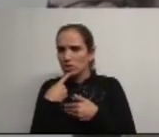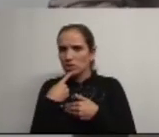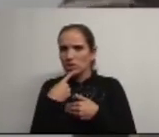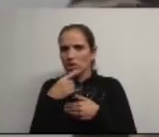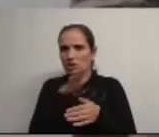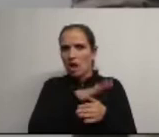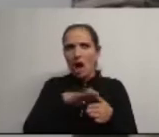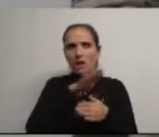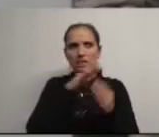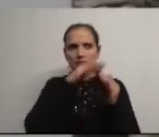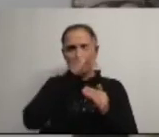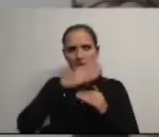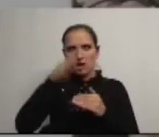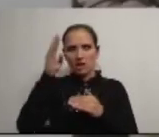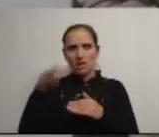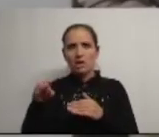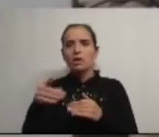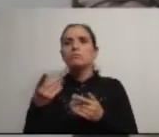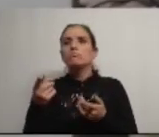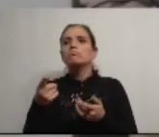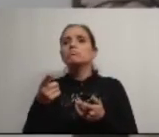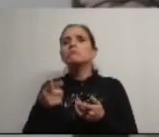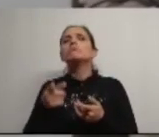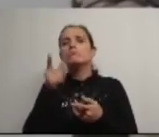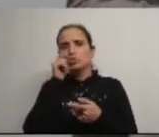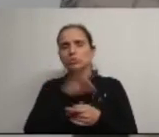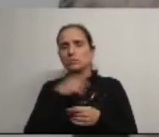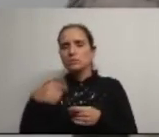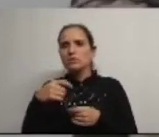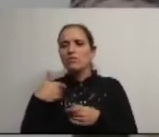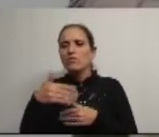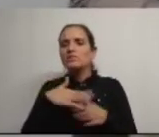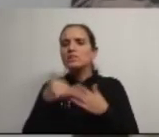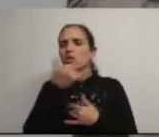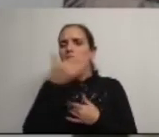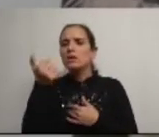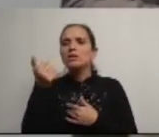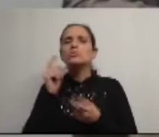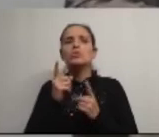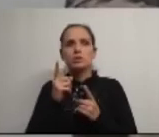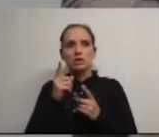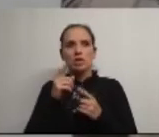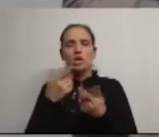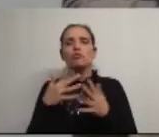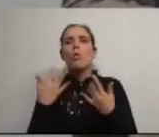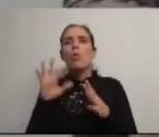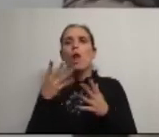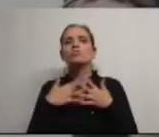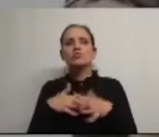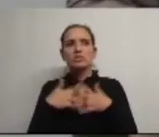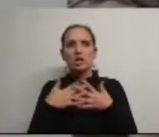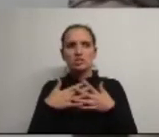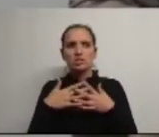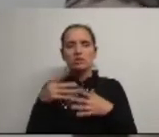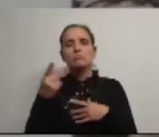serrana do conselho o que é que pretende Vossa Excelência fazer em 2015 ou que estratégia irá adotar